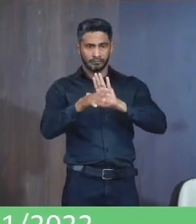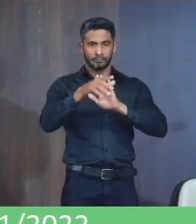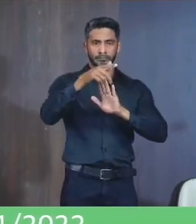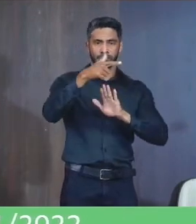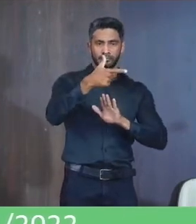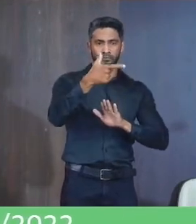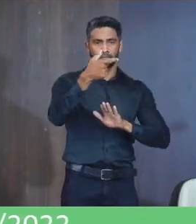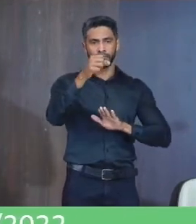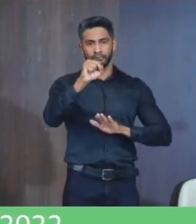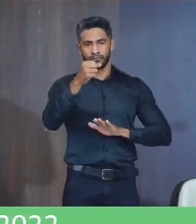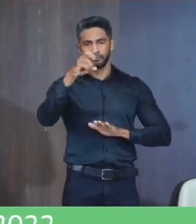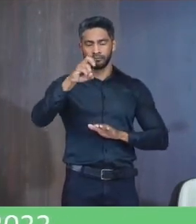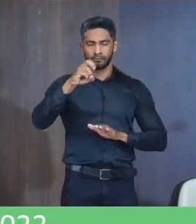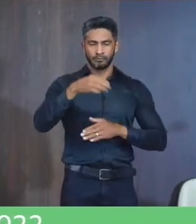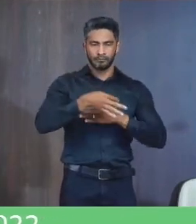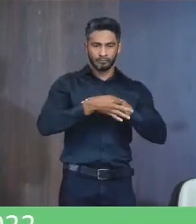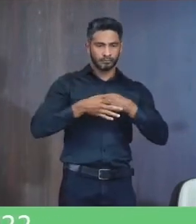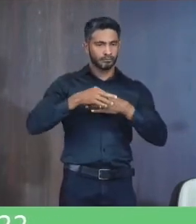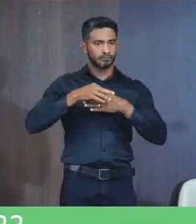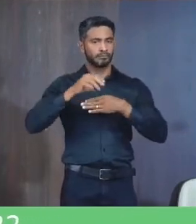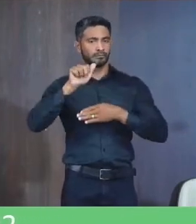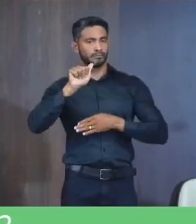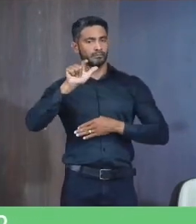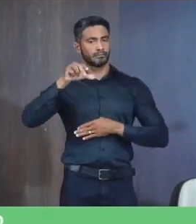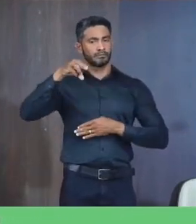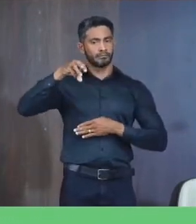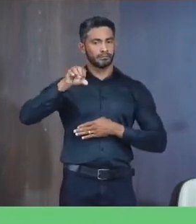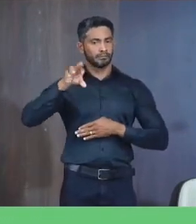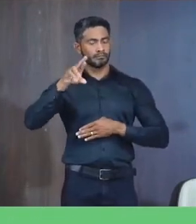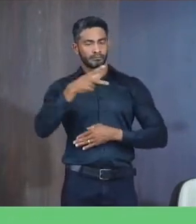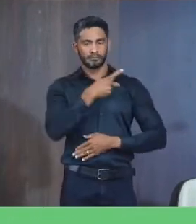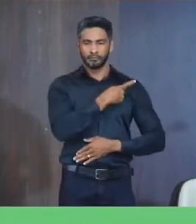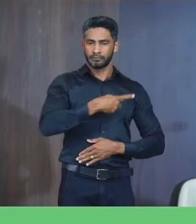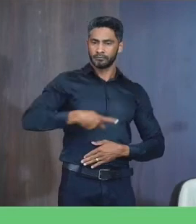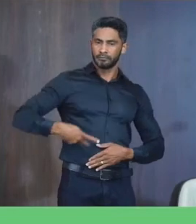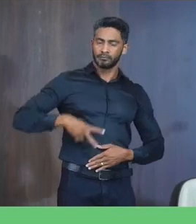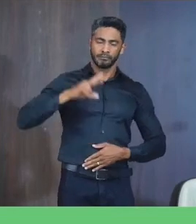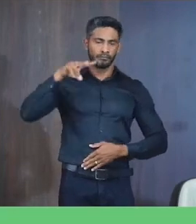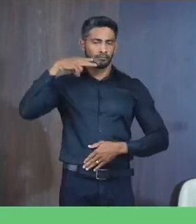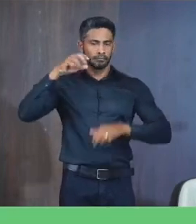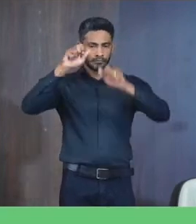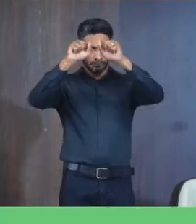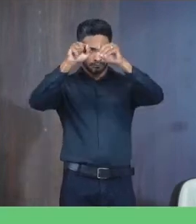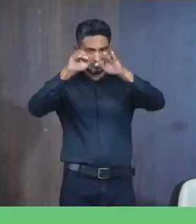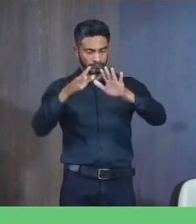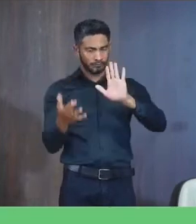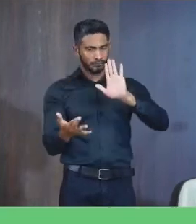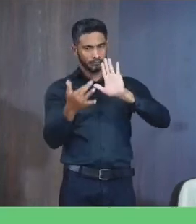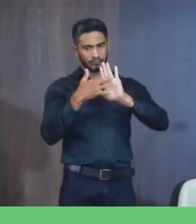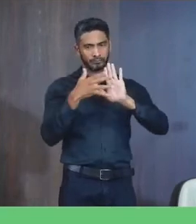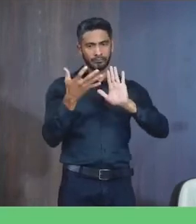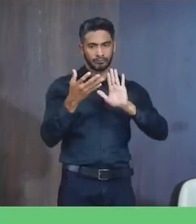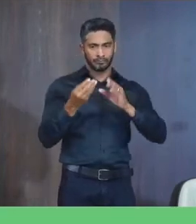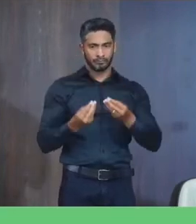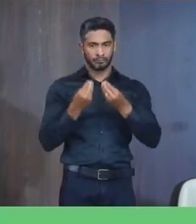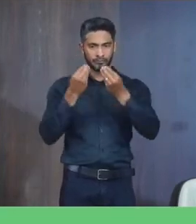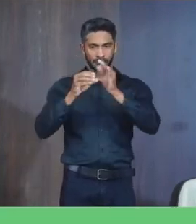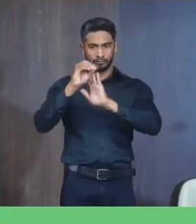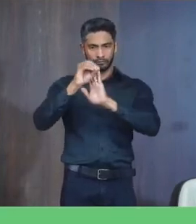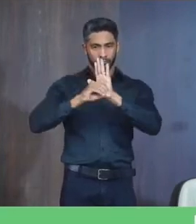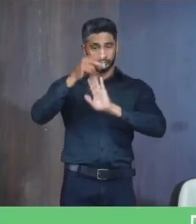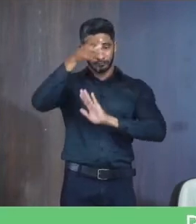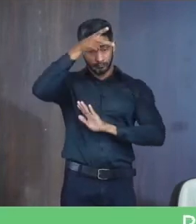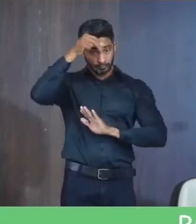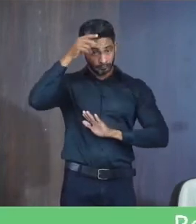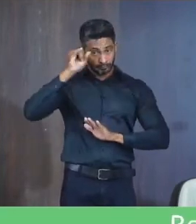285 De minha autoria Certíssimo Senhor presidente Vereador que subscreve Vem na fama de metal Requeria a vossa excelência Que seja caminhada Ofício a seu prefeito